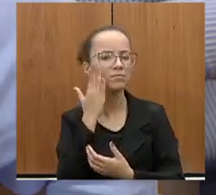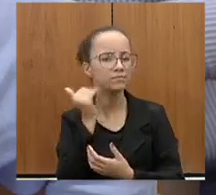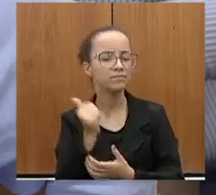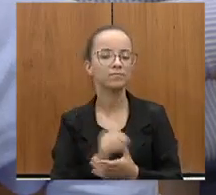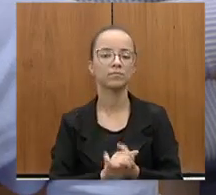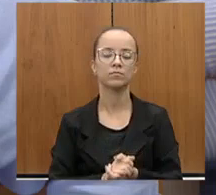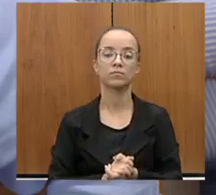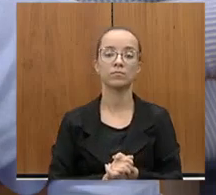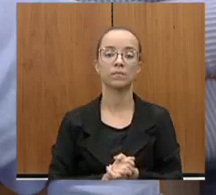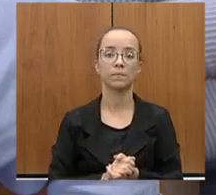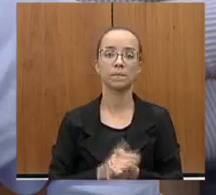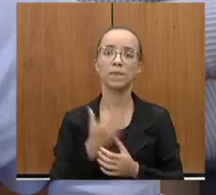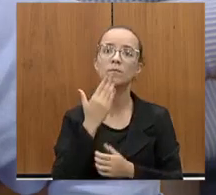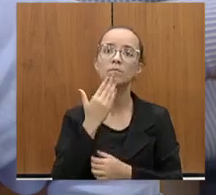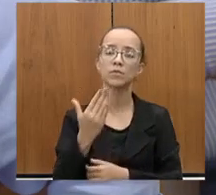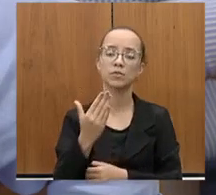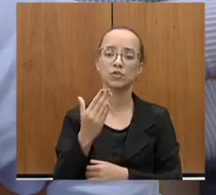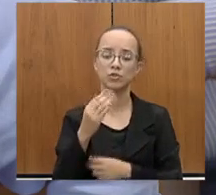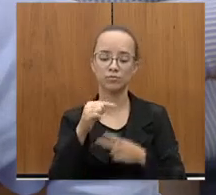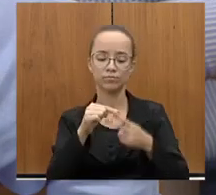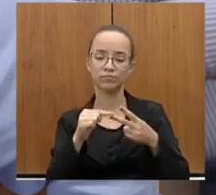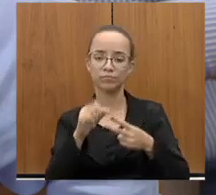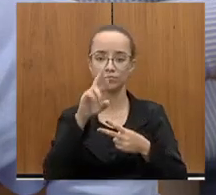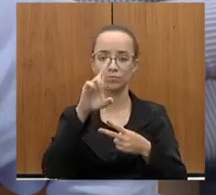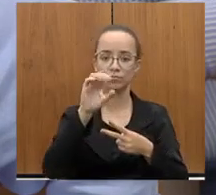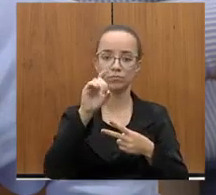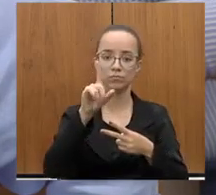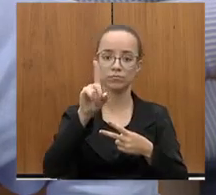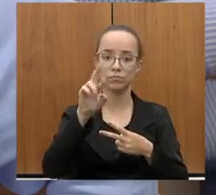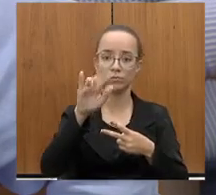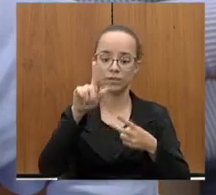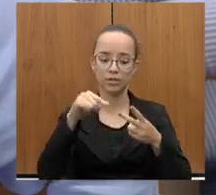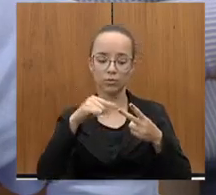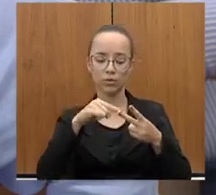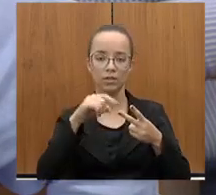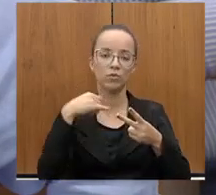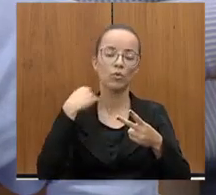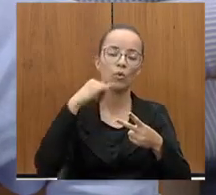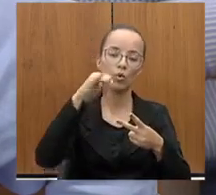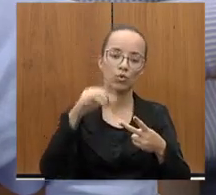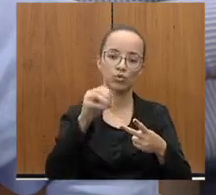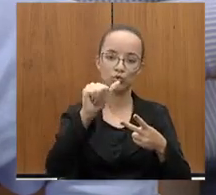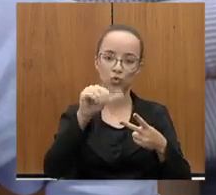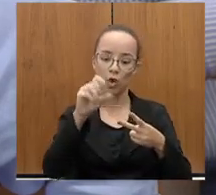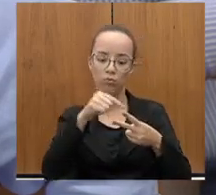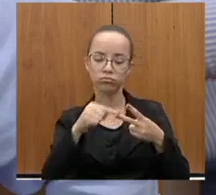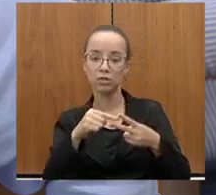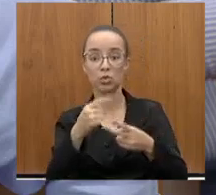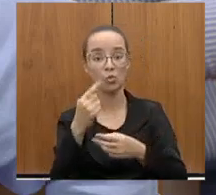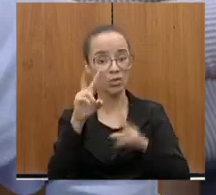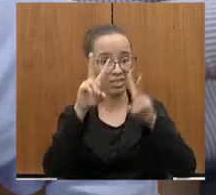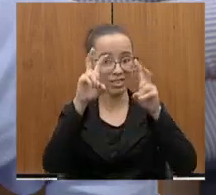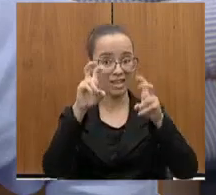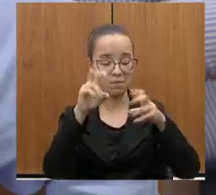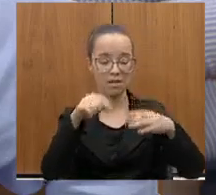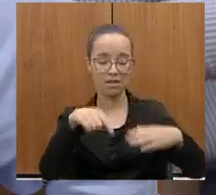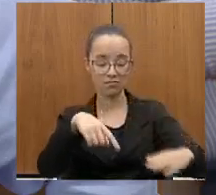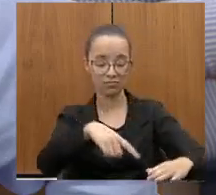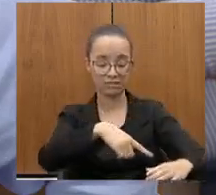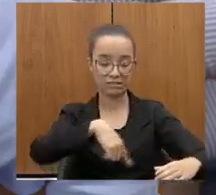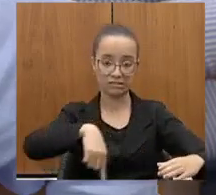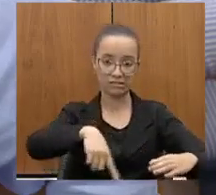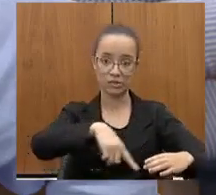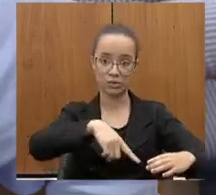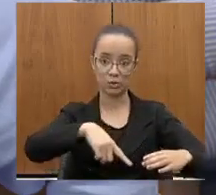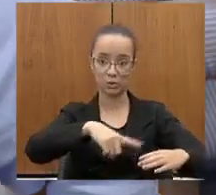Eu vou pedir aqui ao Rodrigo para ver esse tema da erosão, a gente já está olhando aqui, esse é